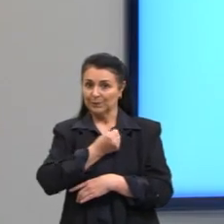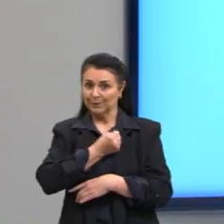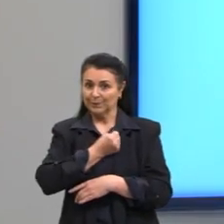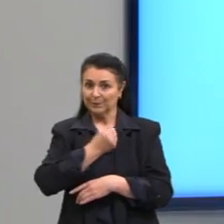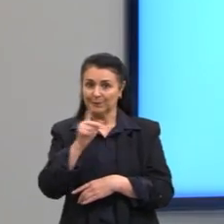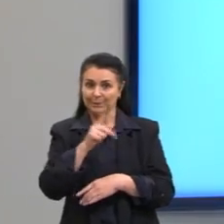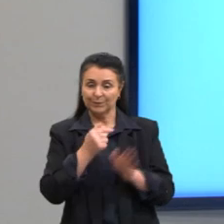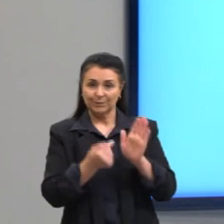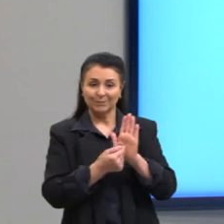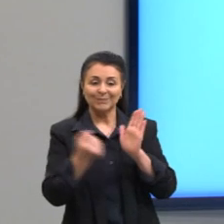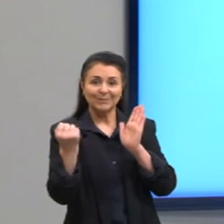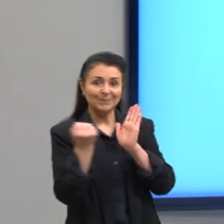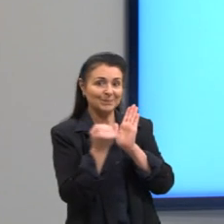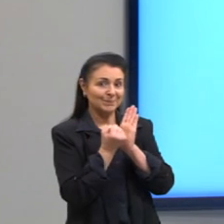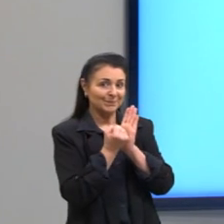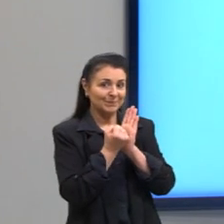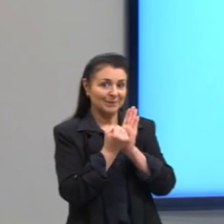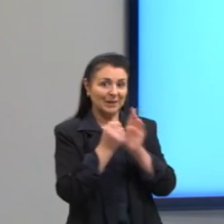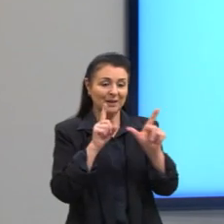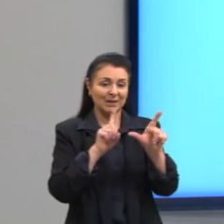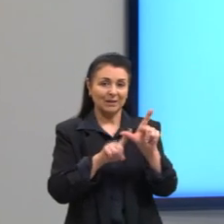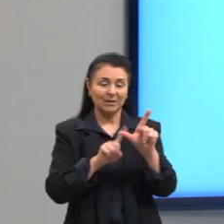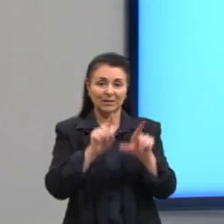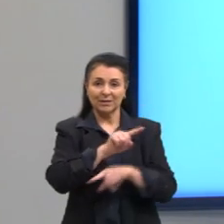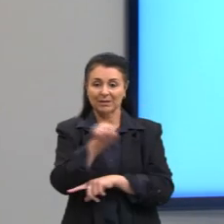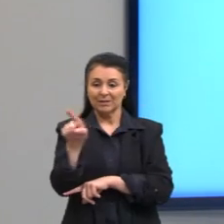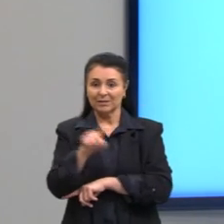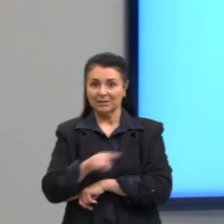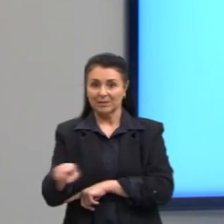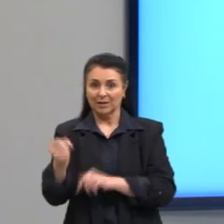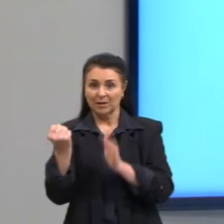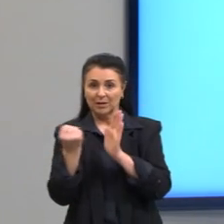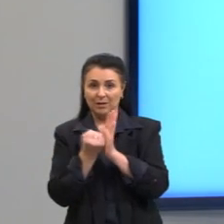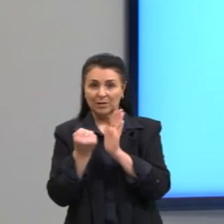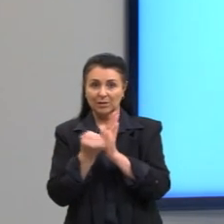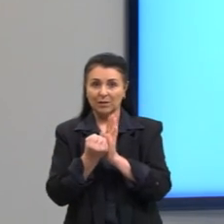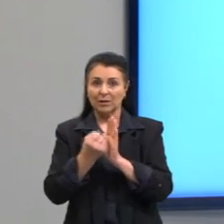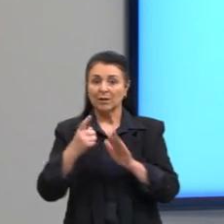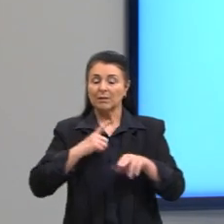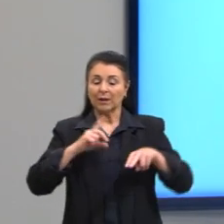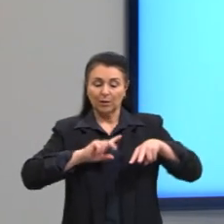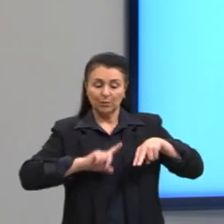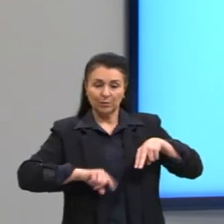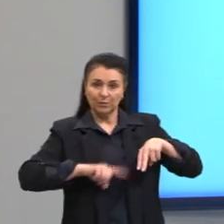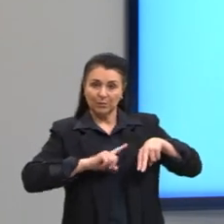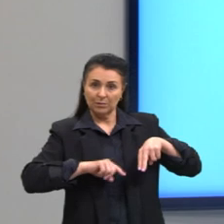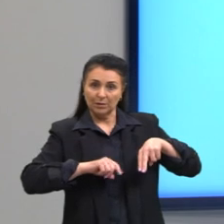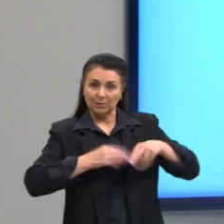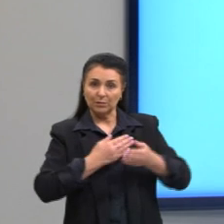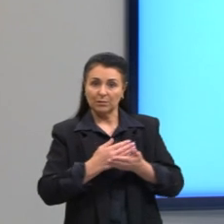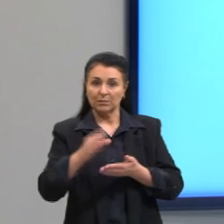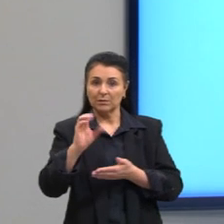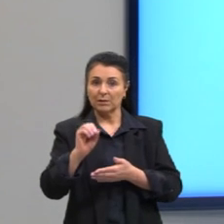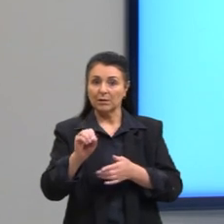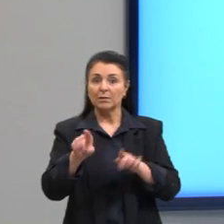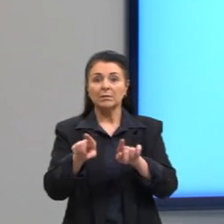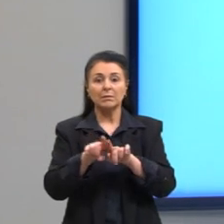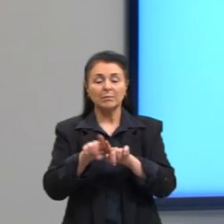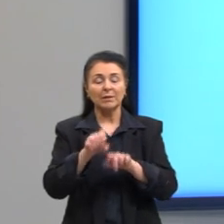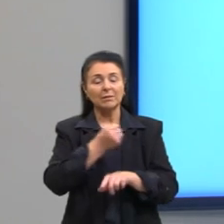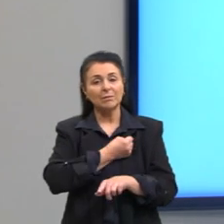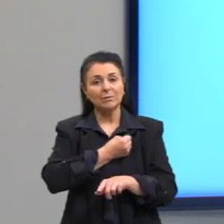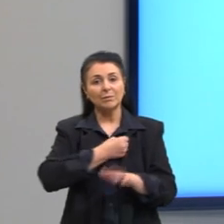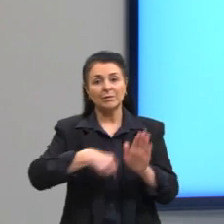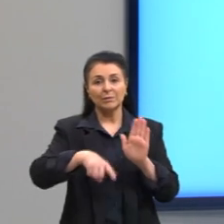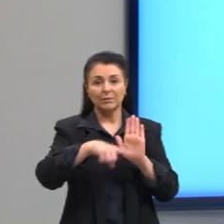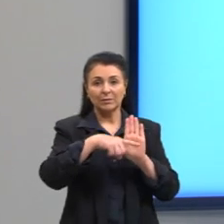onde o símbolo é o Z, nós temos não só o conjunto dos naturais aqui, que começa em zero, mas também os números negativos,